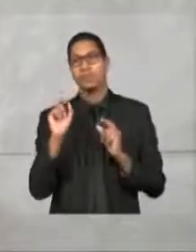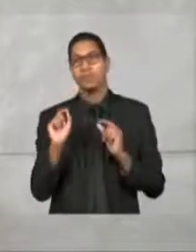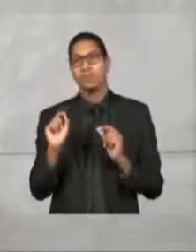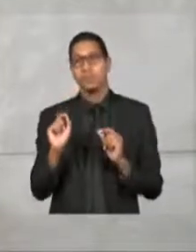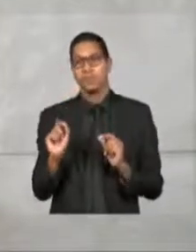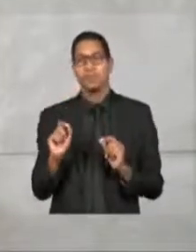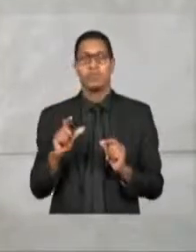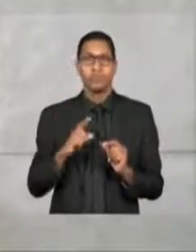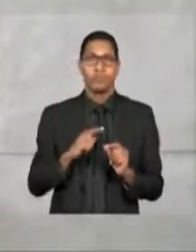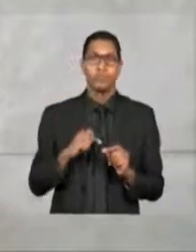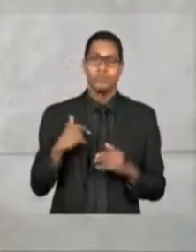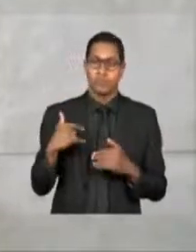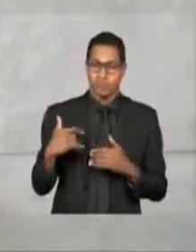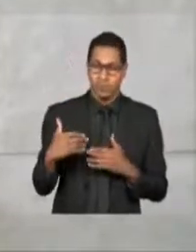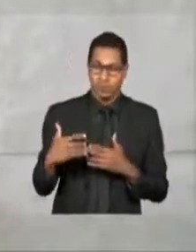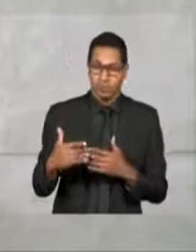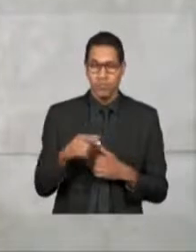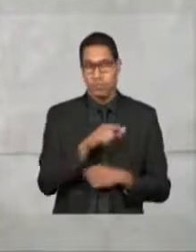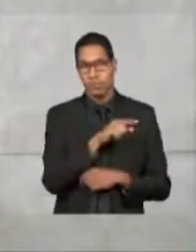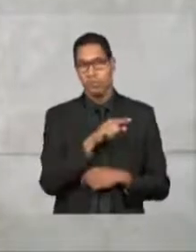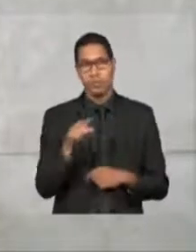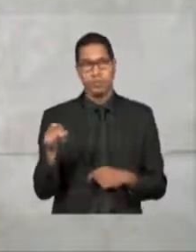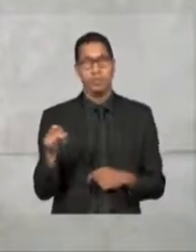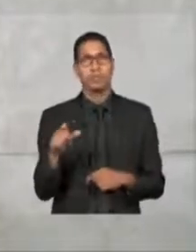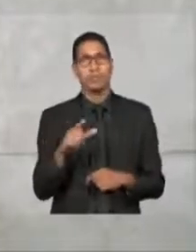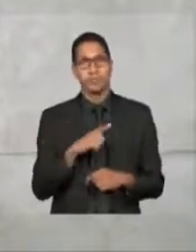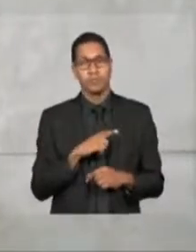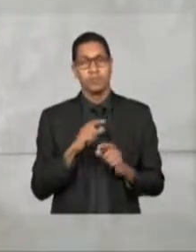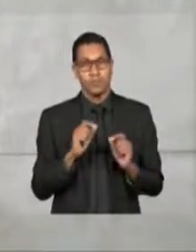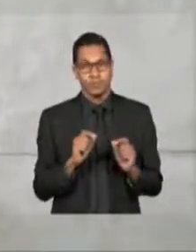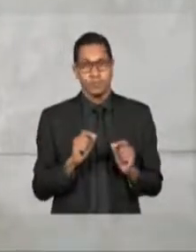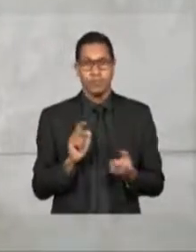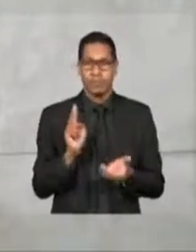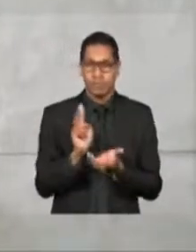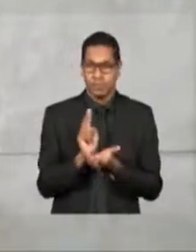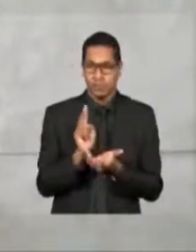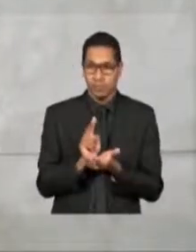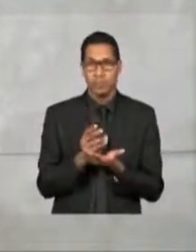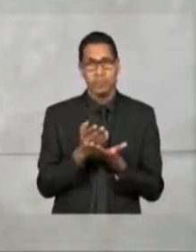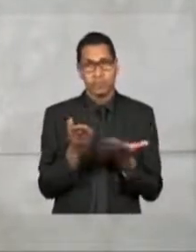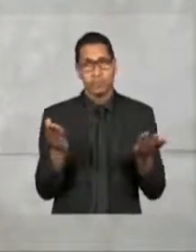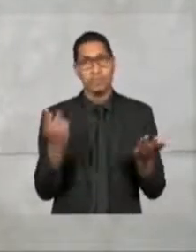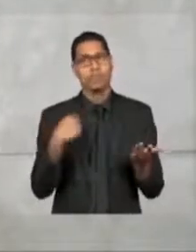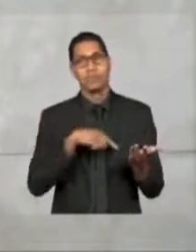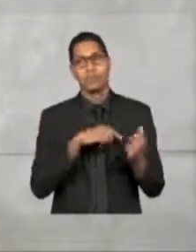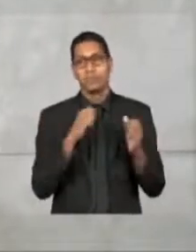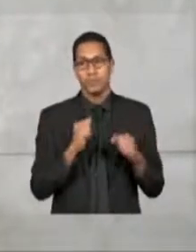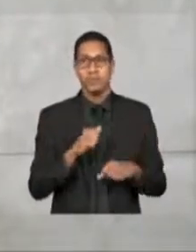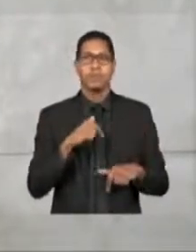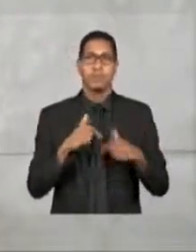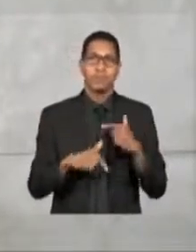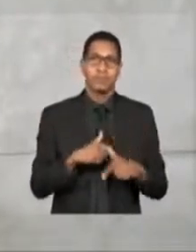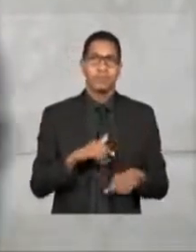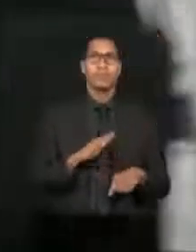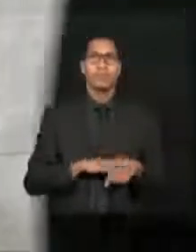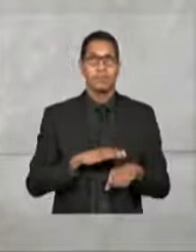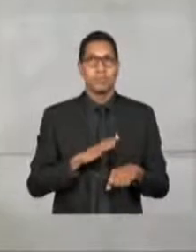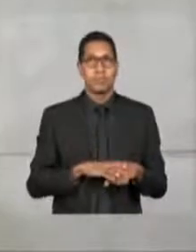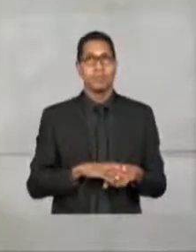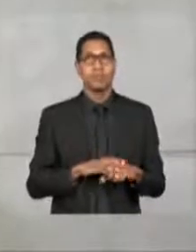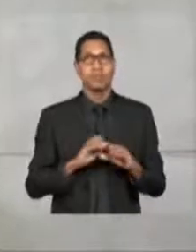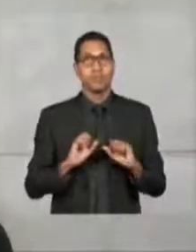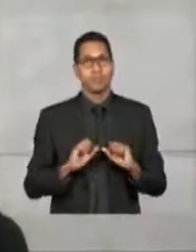durante o período que vocês sejam conselheiros, nós não poderemos trabalhar também